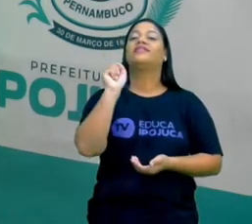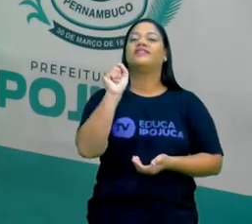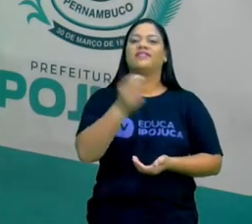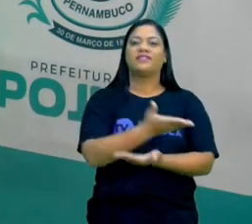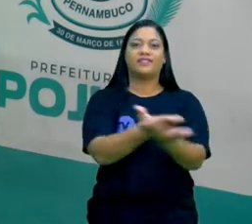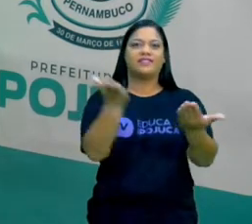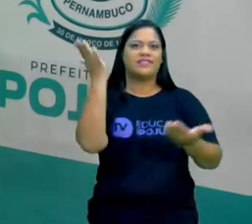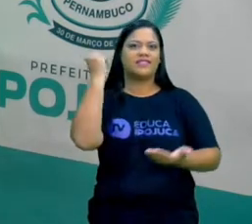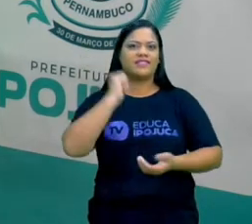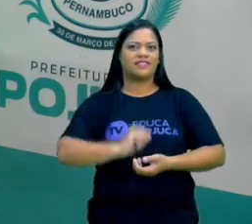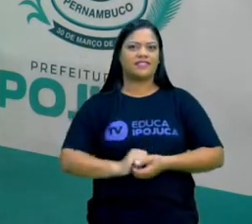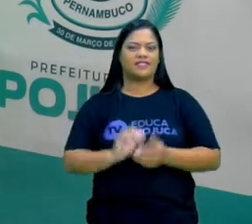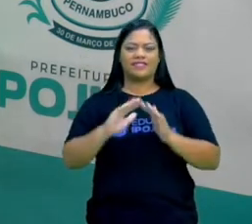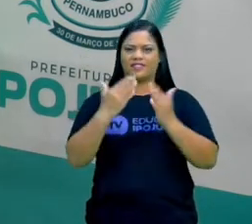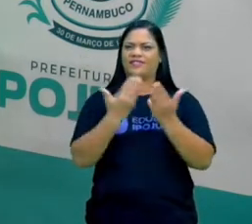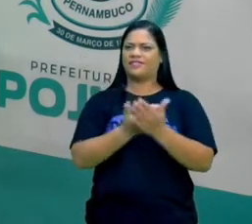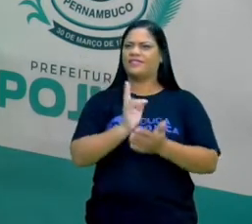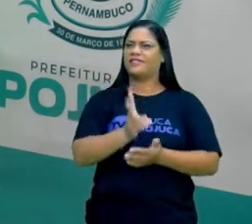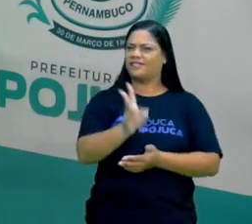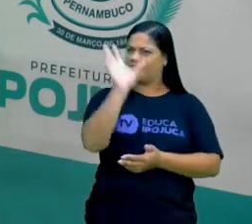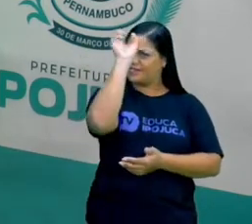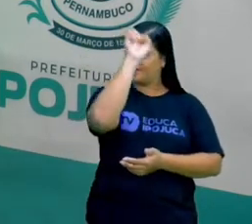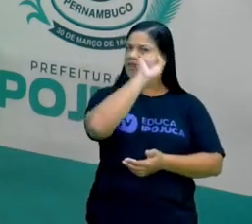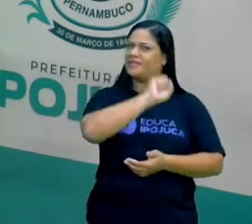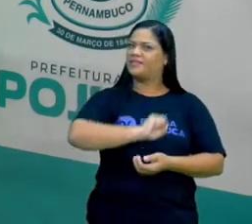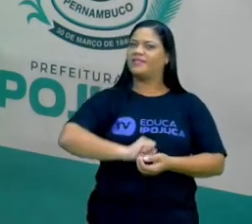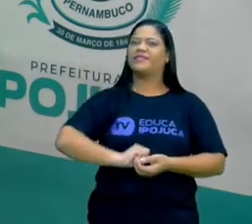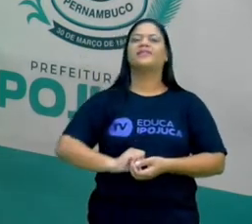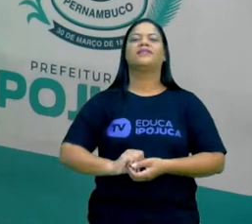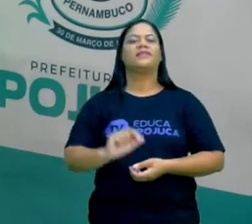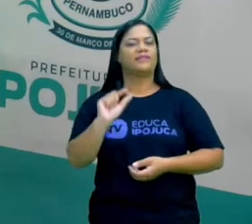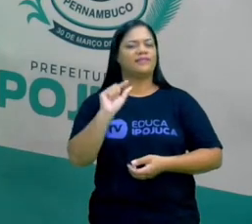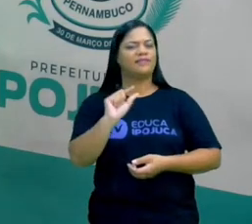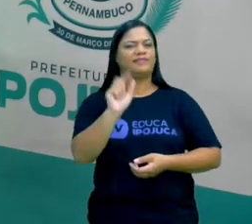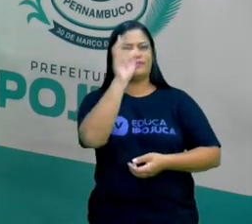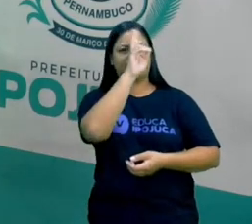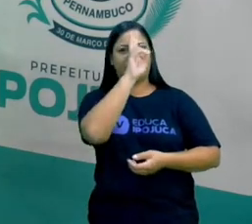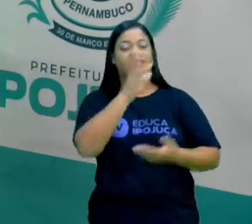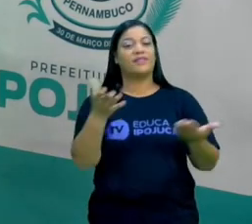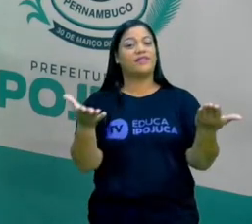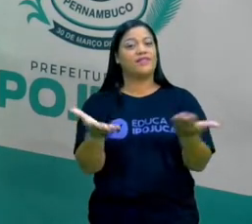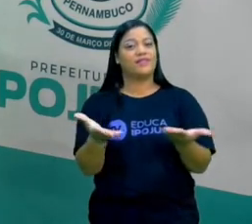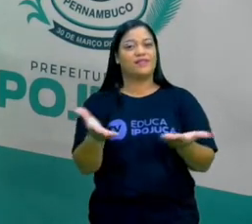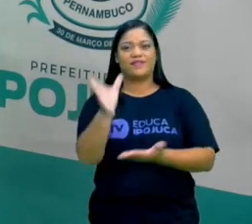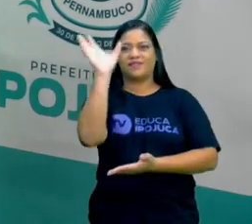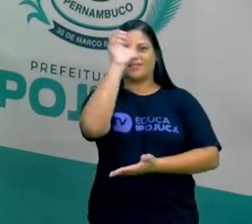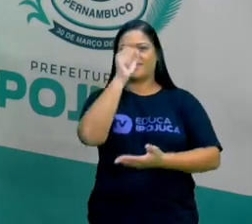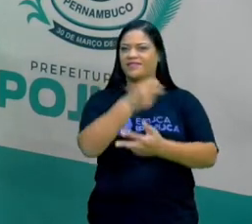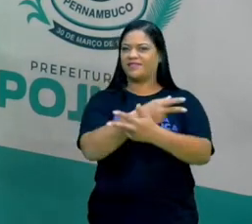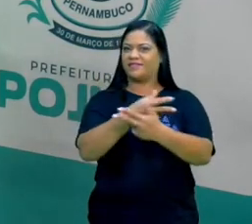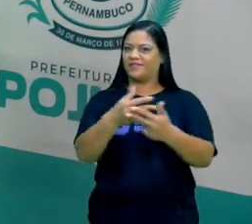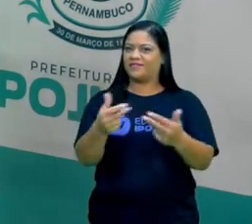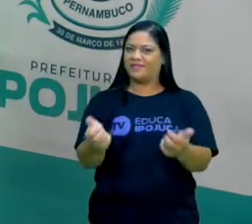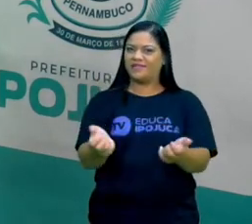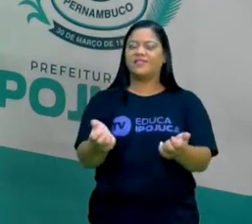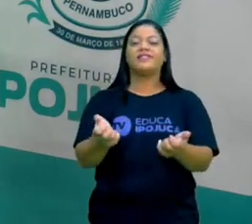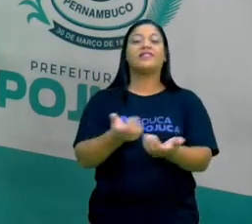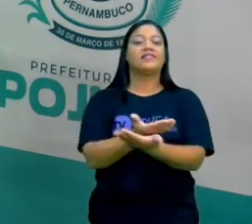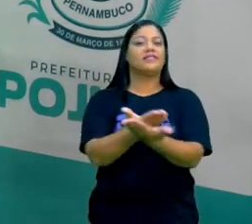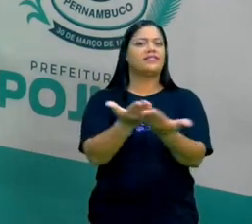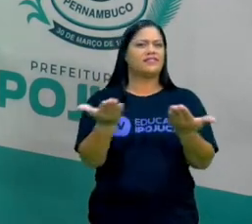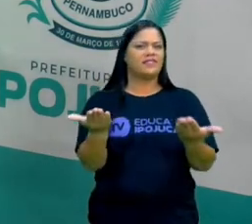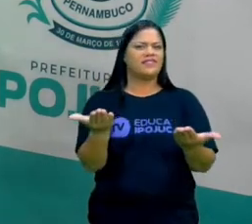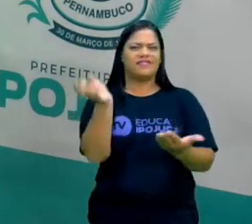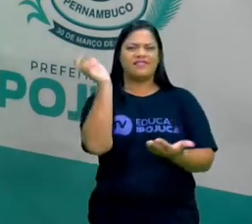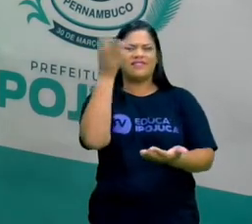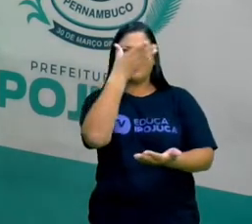sobre a história. Na escola sempre a gente aprende um pouco sobre a história de Pojuca. Hoje a gente vai aprender algumas coisinhas que talvez você